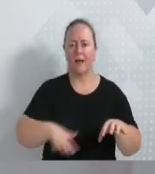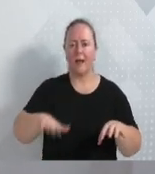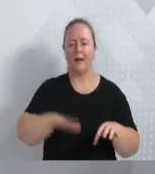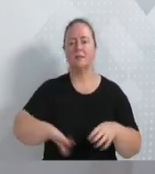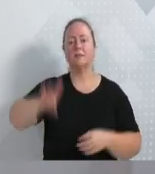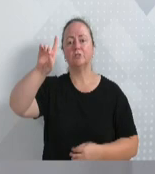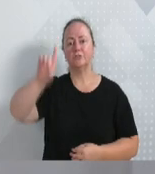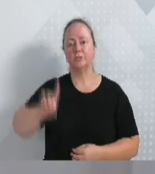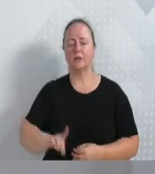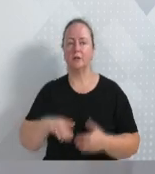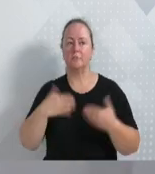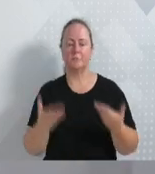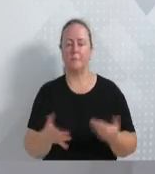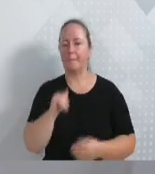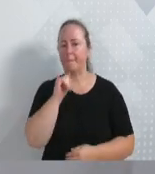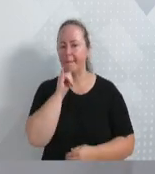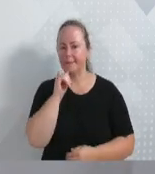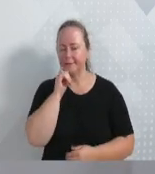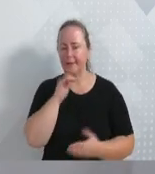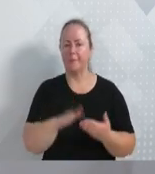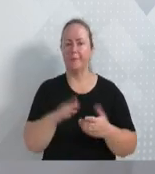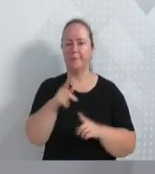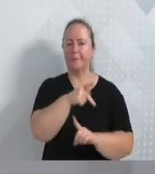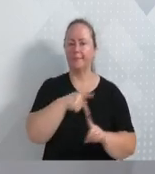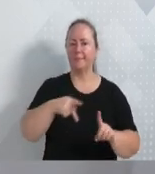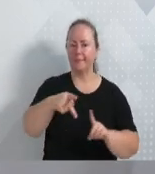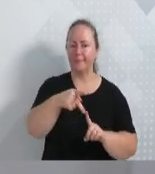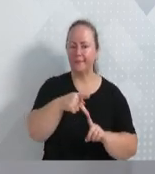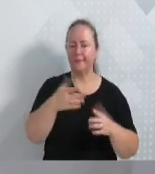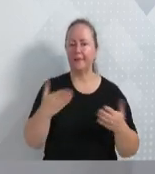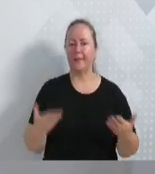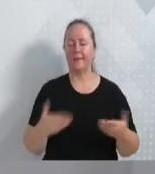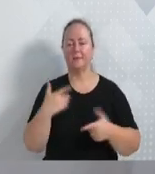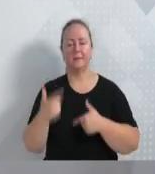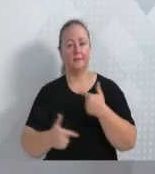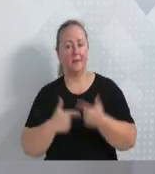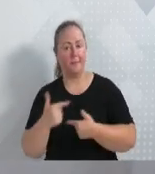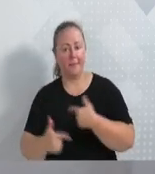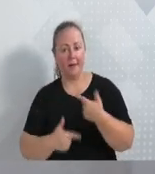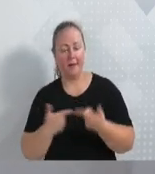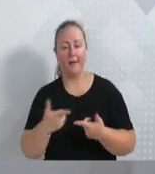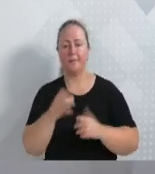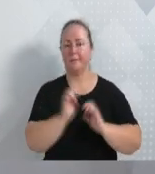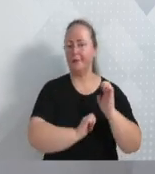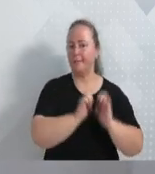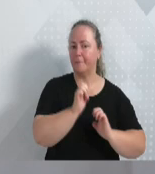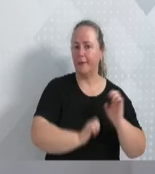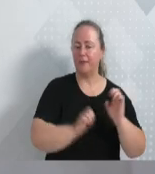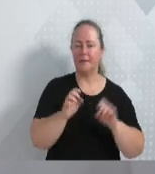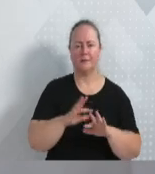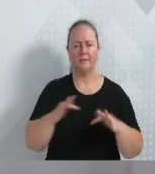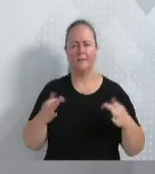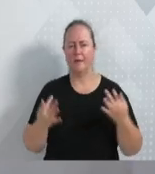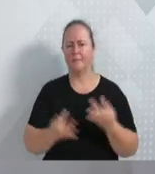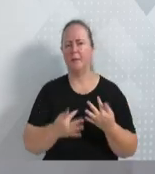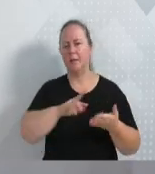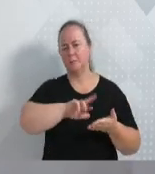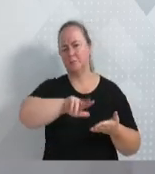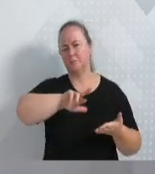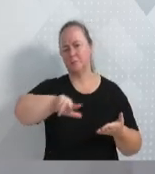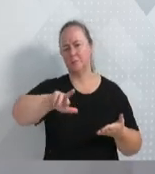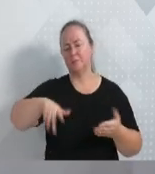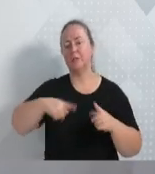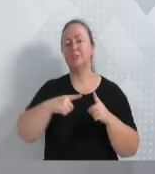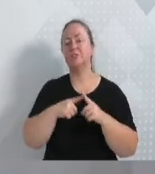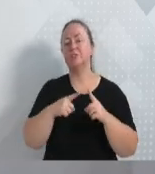específicas, como, por exemplo, direito previdenciário, direito do trabalho, direito empresarial, de família e assim por diante.